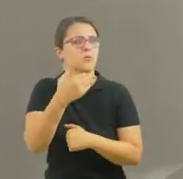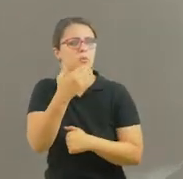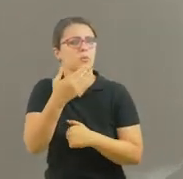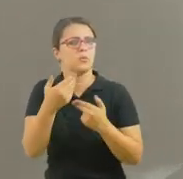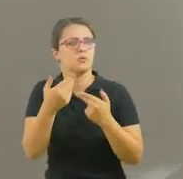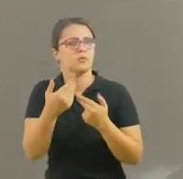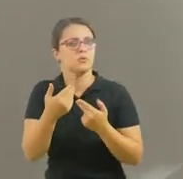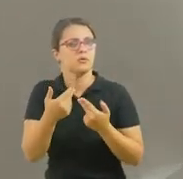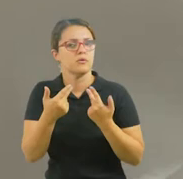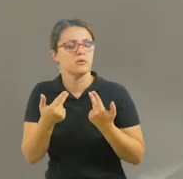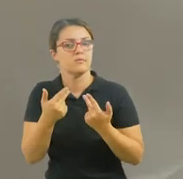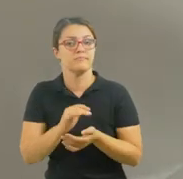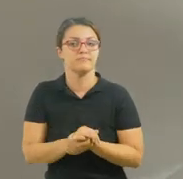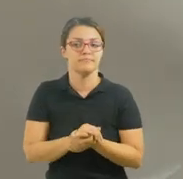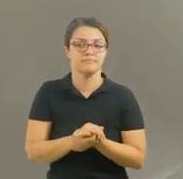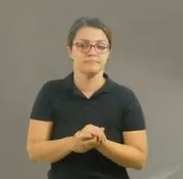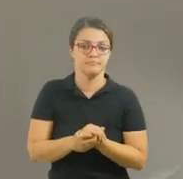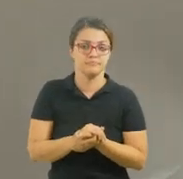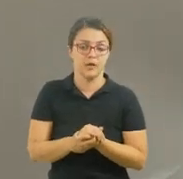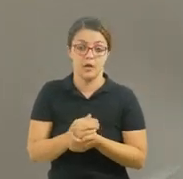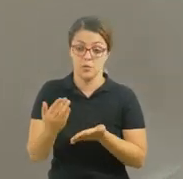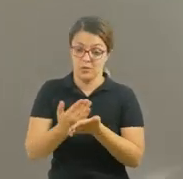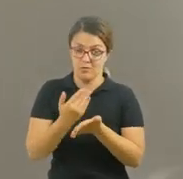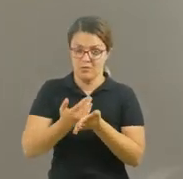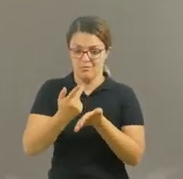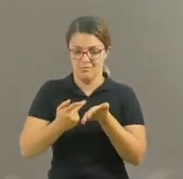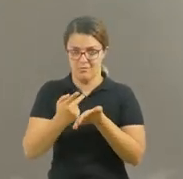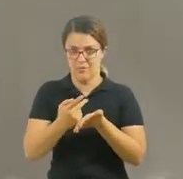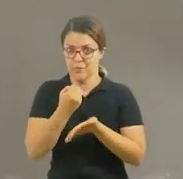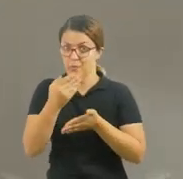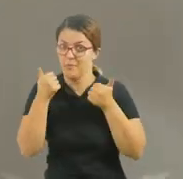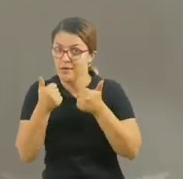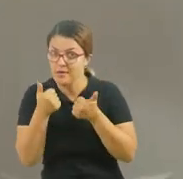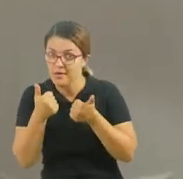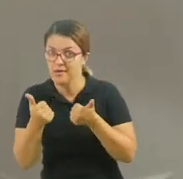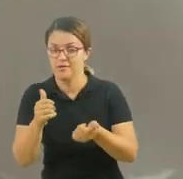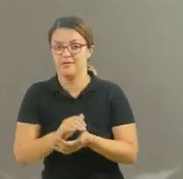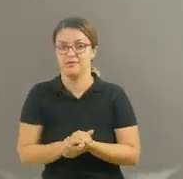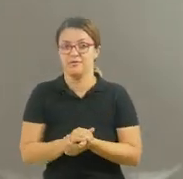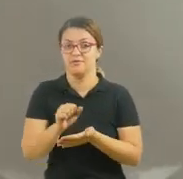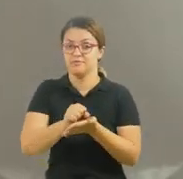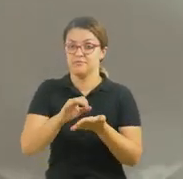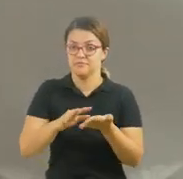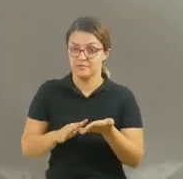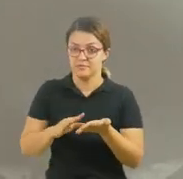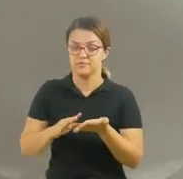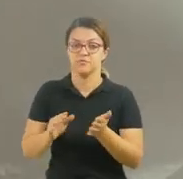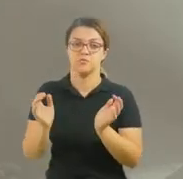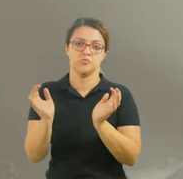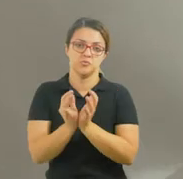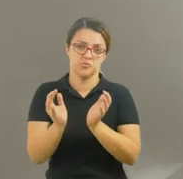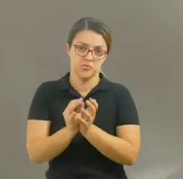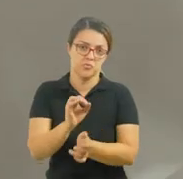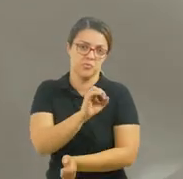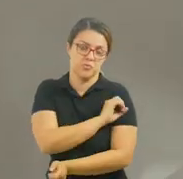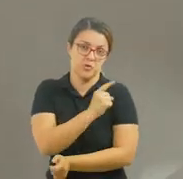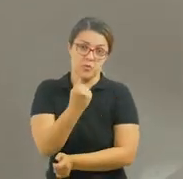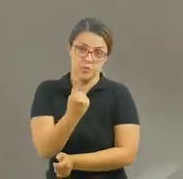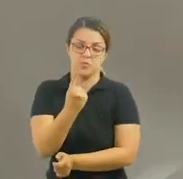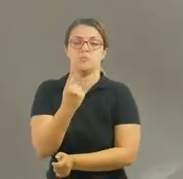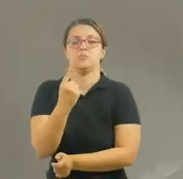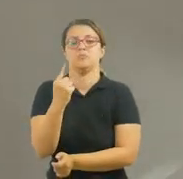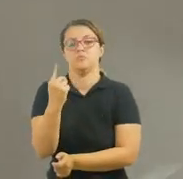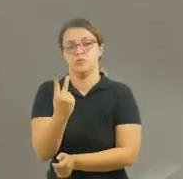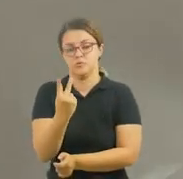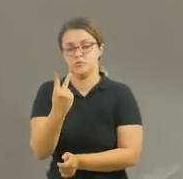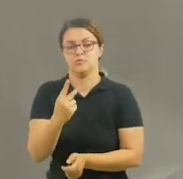sua fruta favorita? Descobrindo, desenhe em seu caderno. Tudo bem? Então, esta é a atividade para a turma do